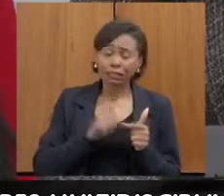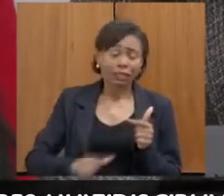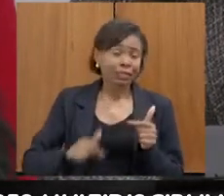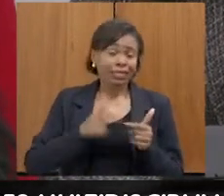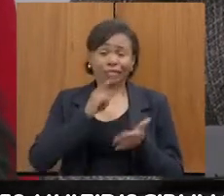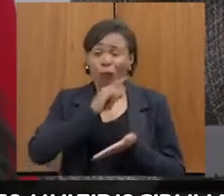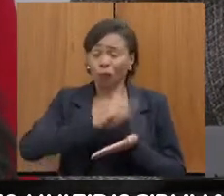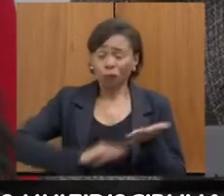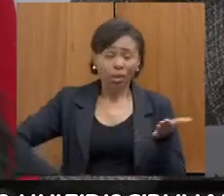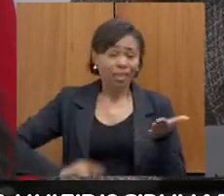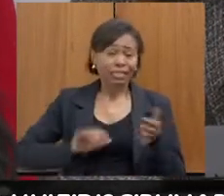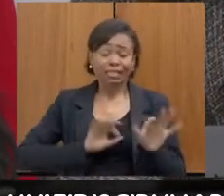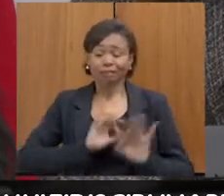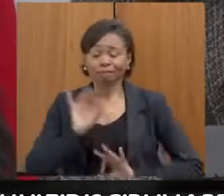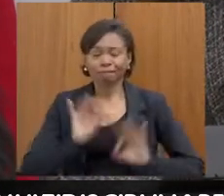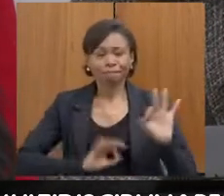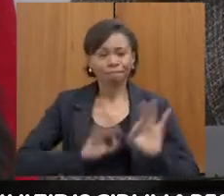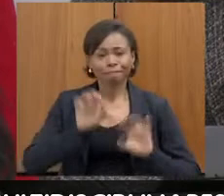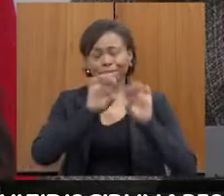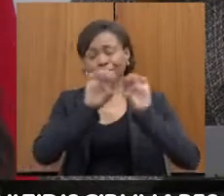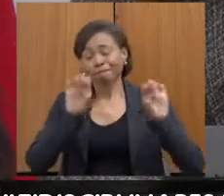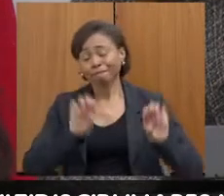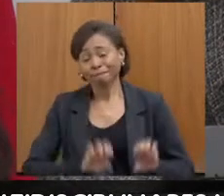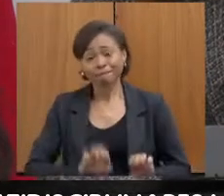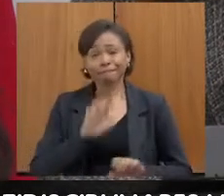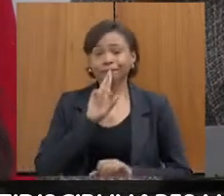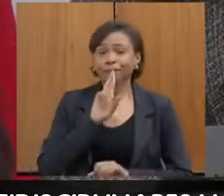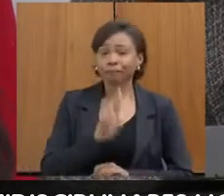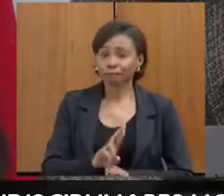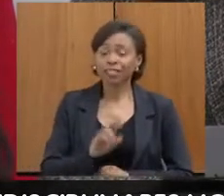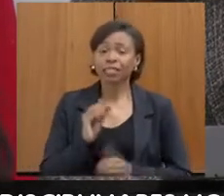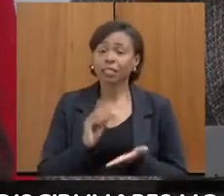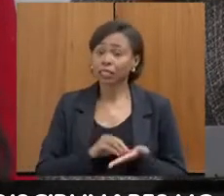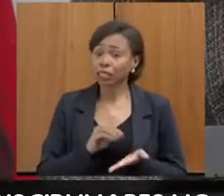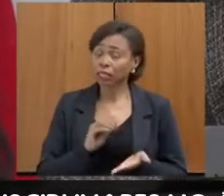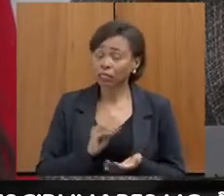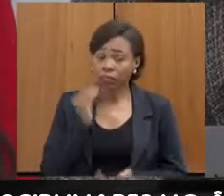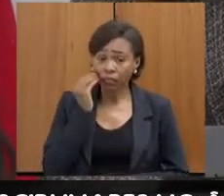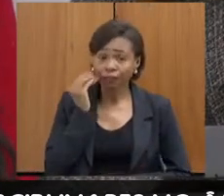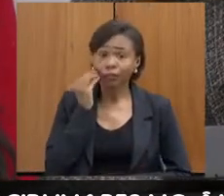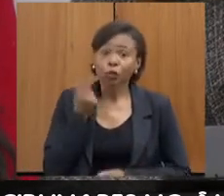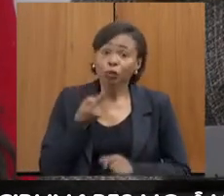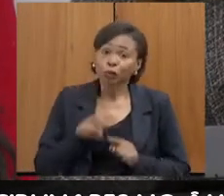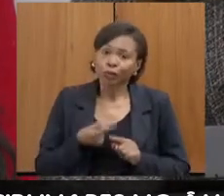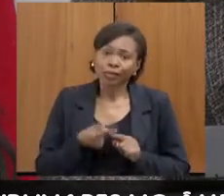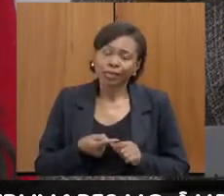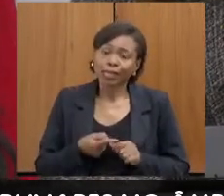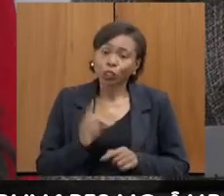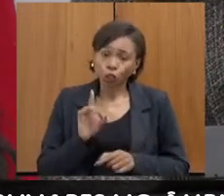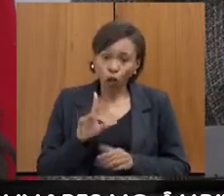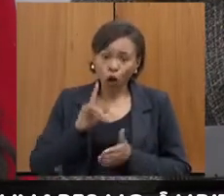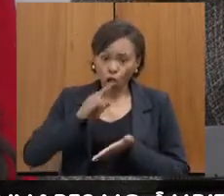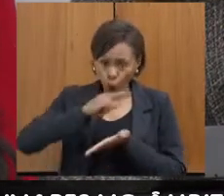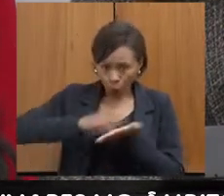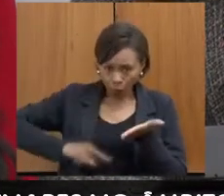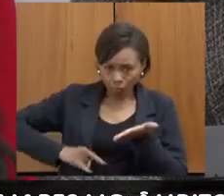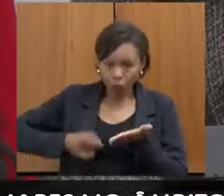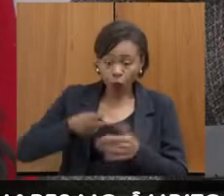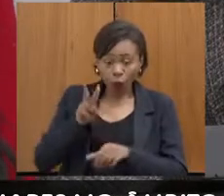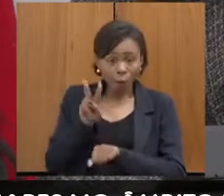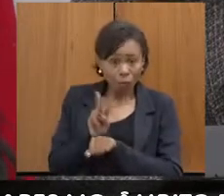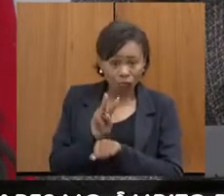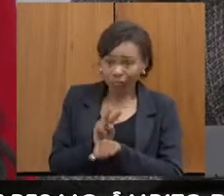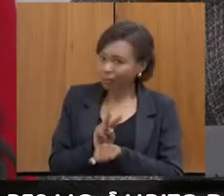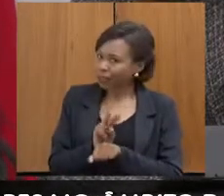a está tentando reestruturar, dar resposta, porque, assim, a gente sabe que não é só pedir a medida protetiva, gente precisa concluir a investigação, a gente